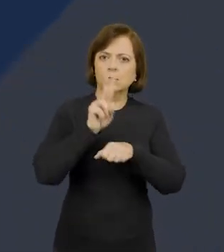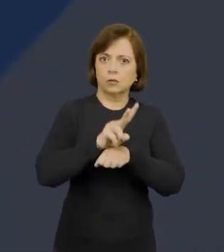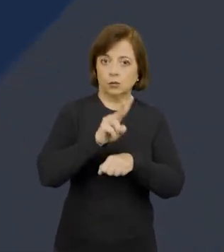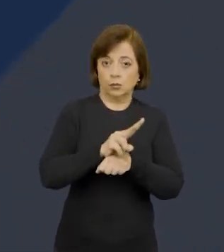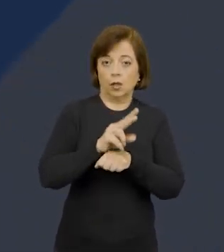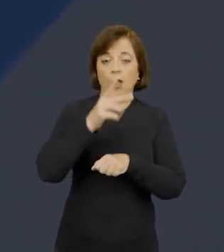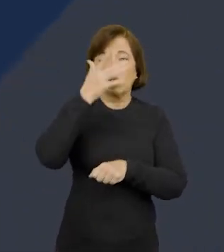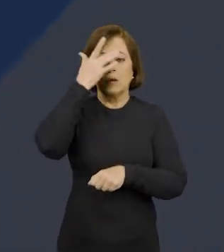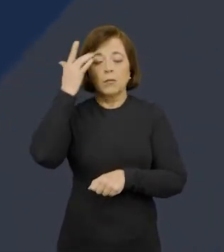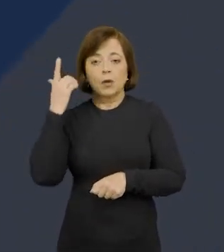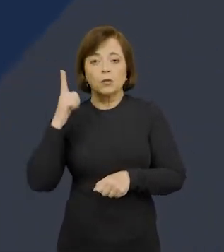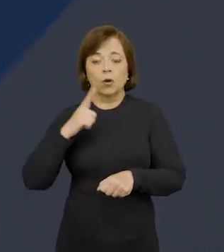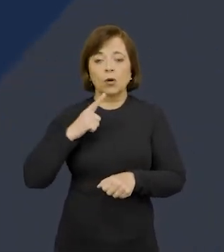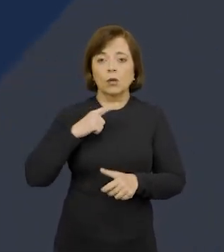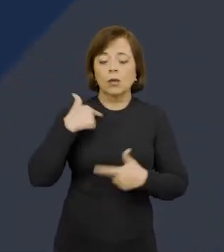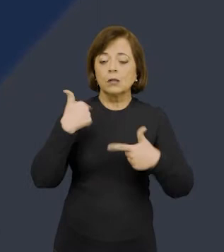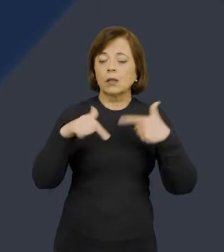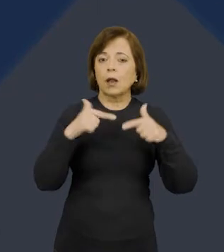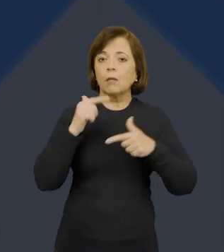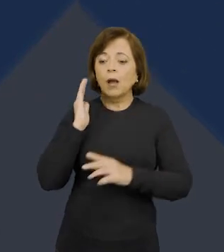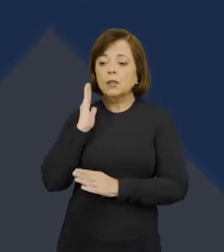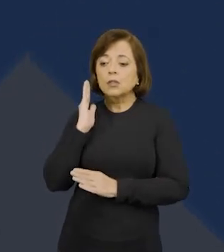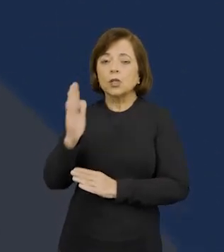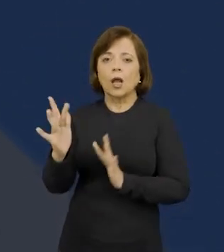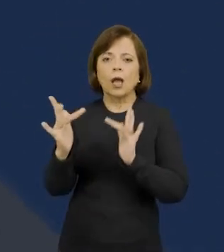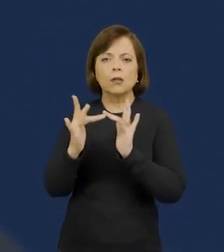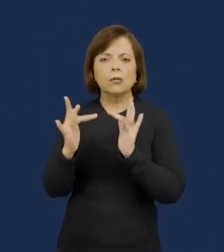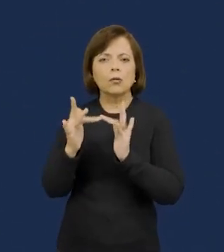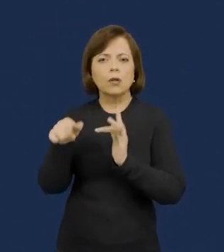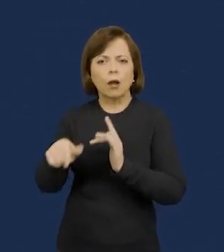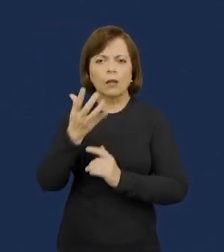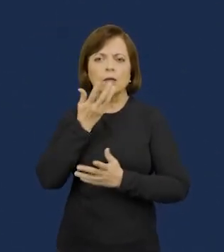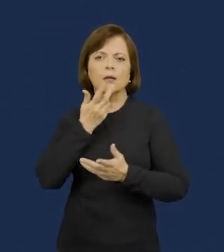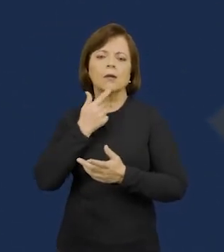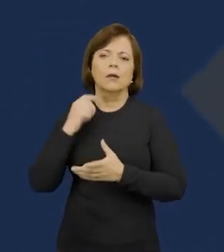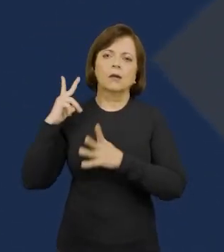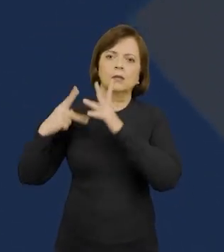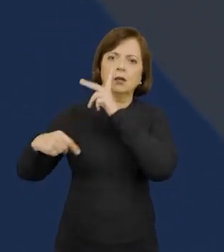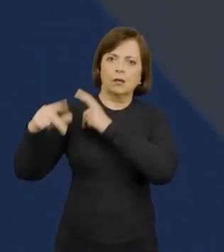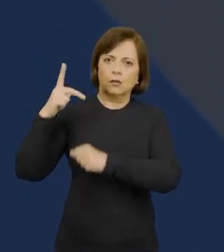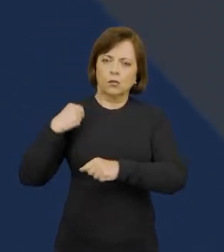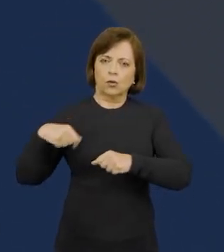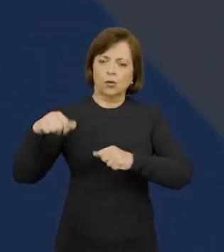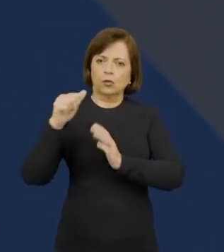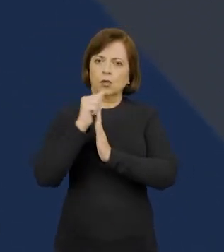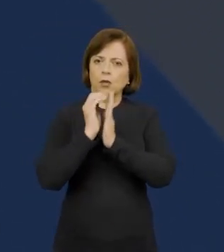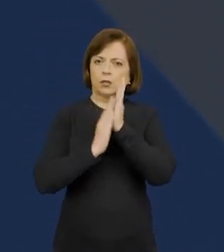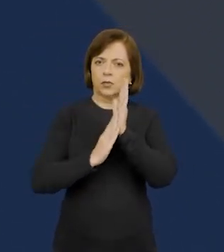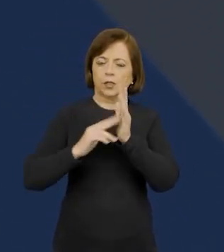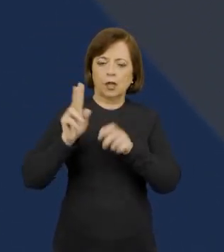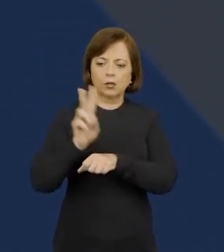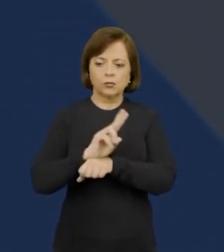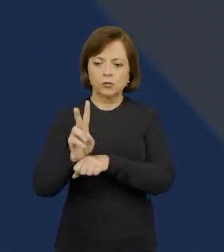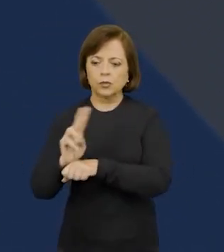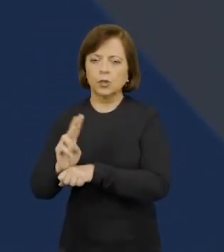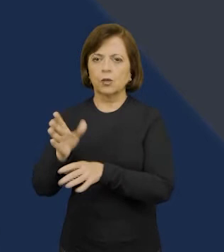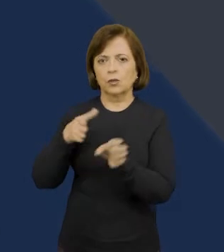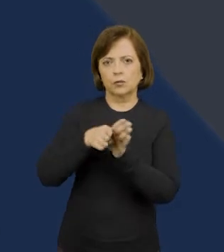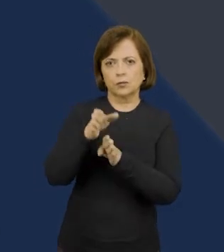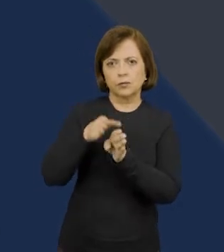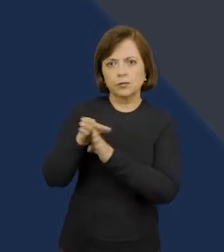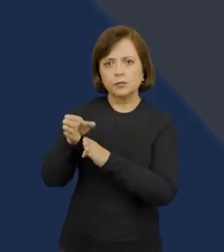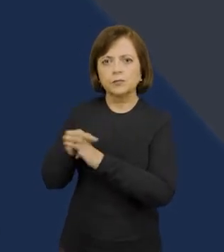que prestam o atendimento direto a essas crianças e adolescentes em atividades de supervisão, de